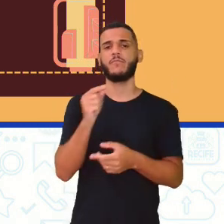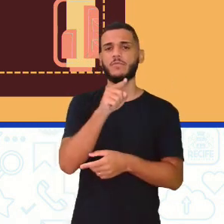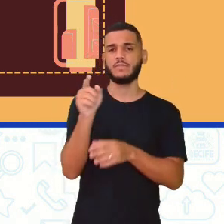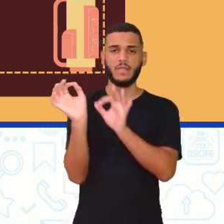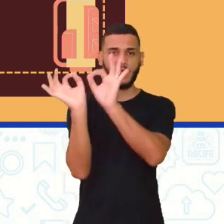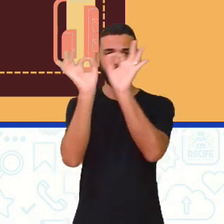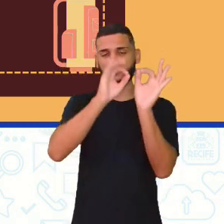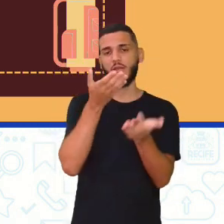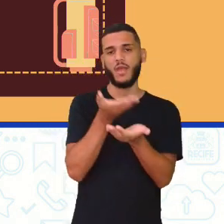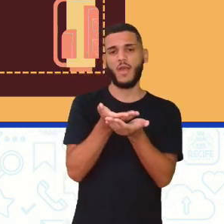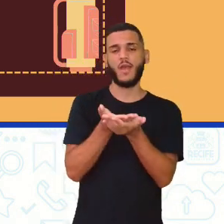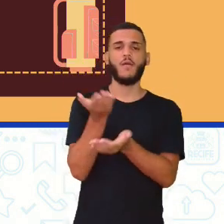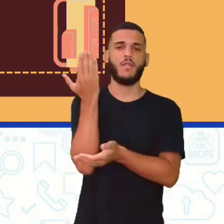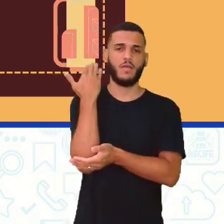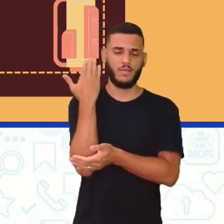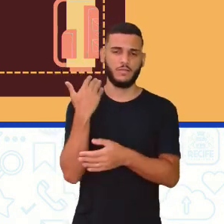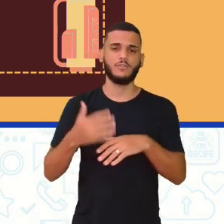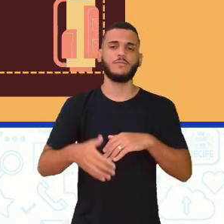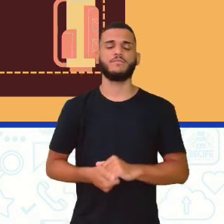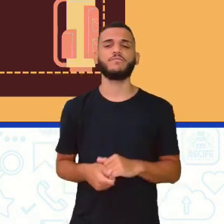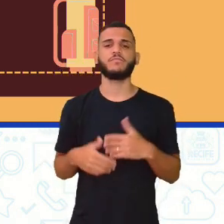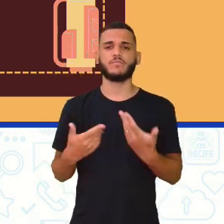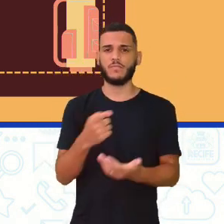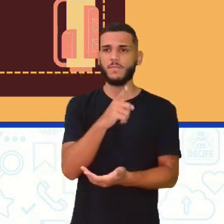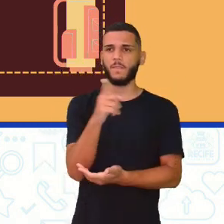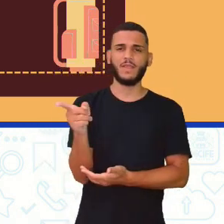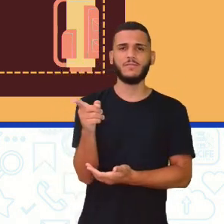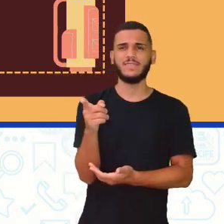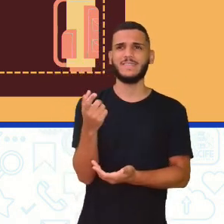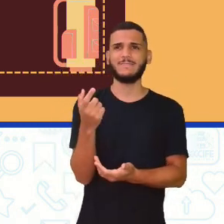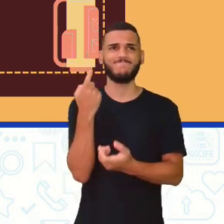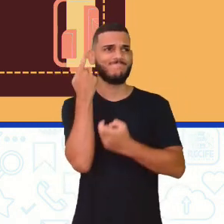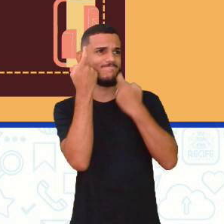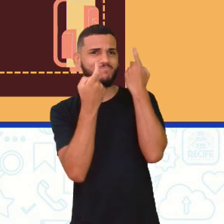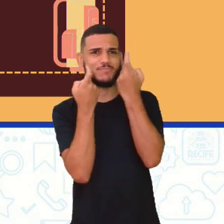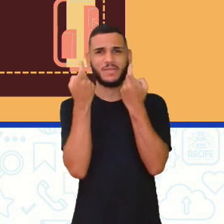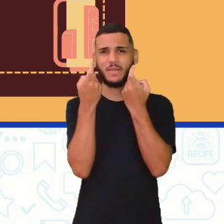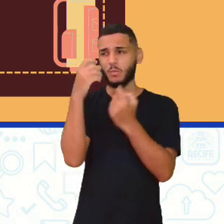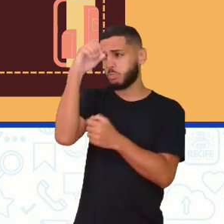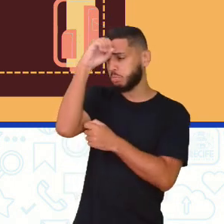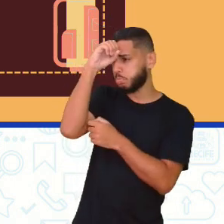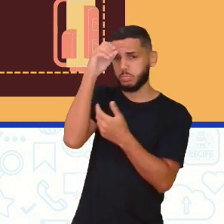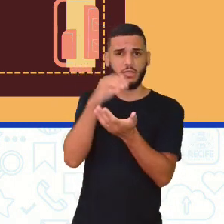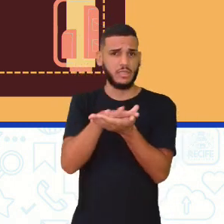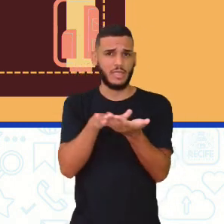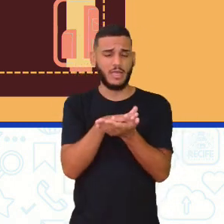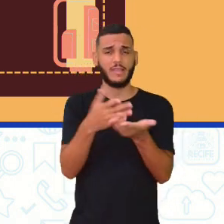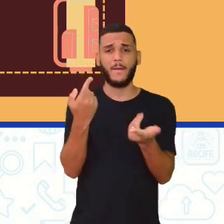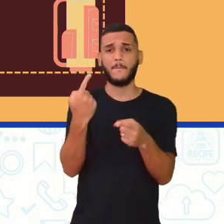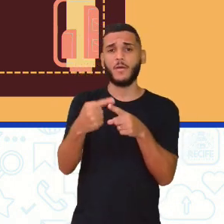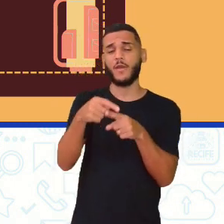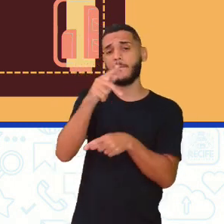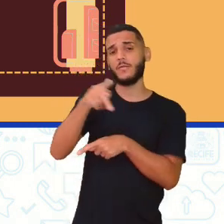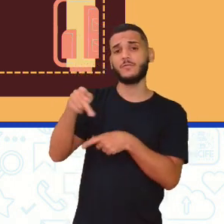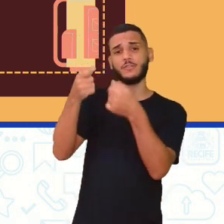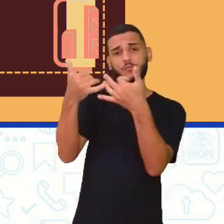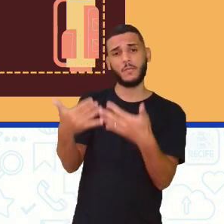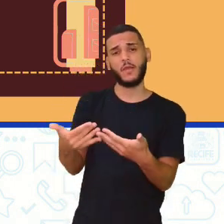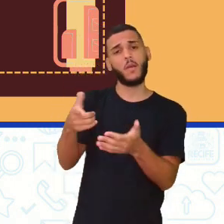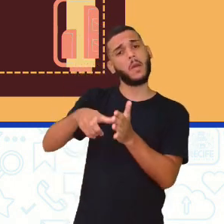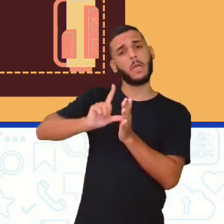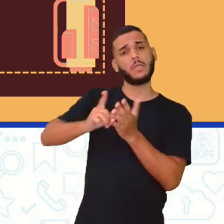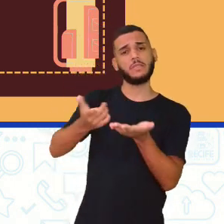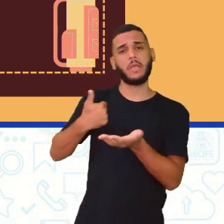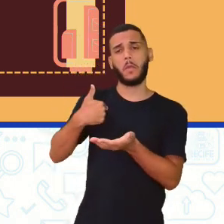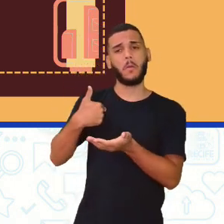vocês para a aula anterior. E aí vocês não vão ficar perdidos e perdidas, né? Pensando, professor, mas o que é o senhor falou antes? Eu não